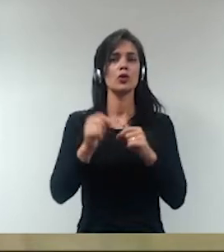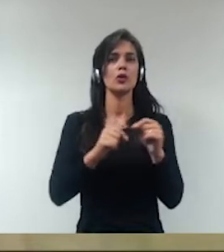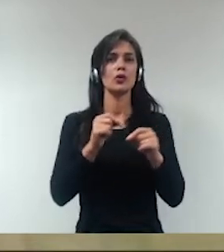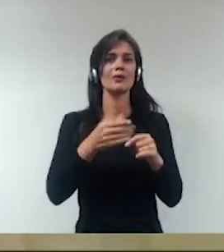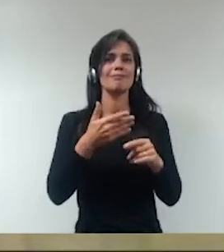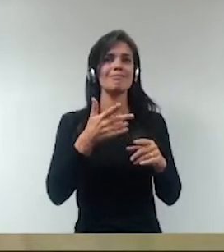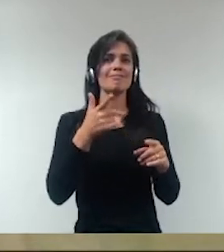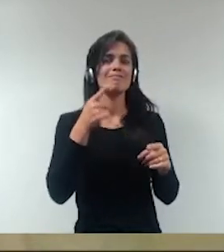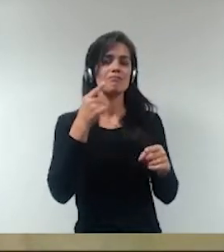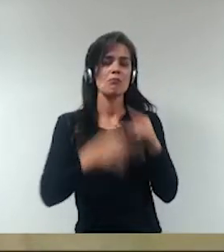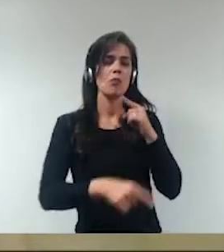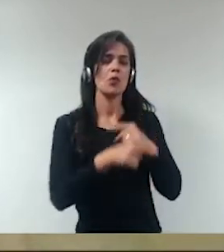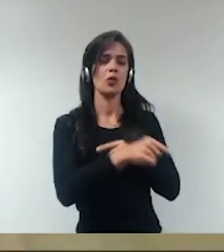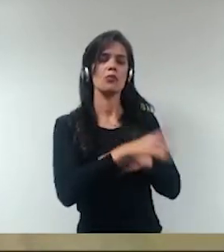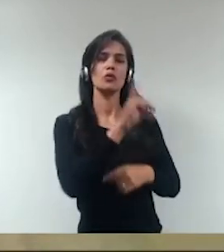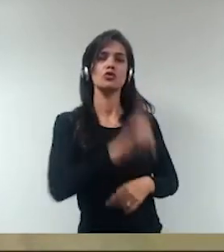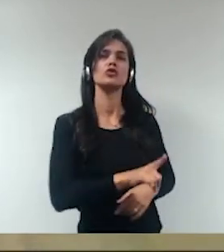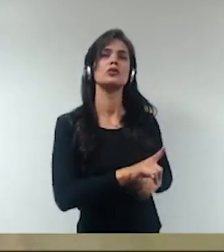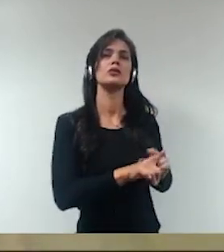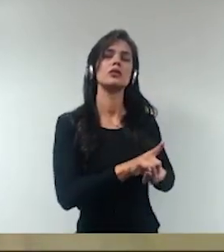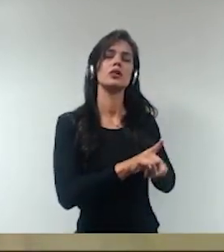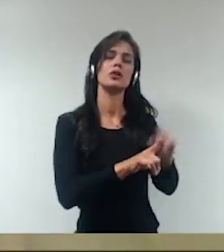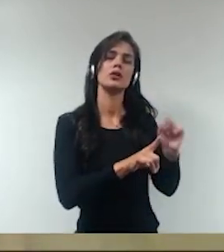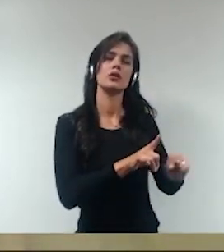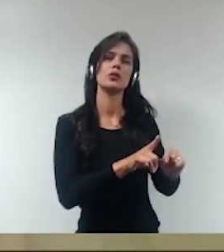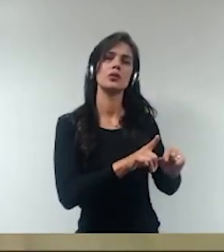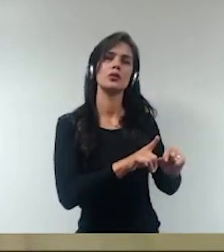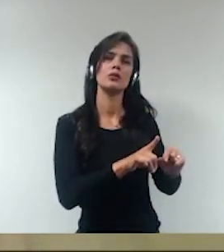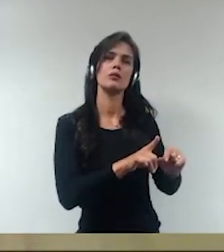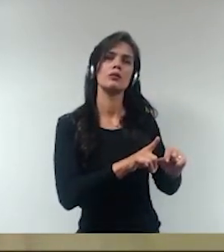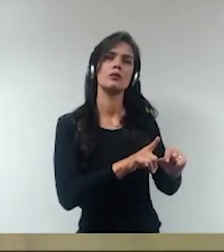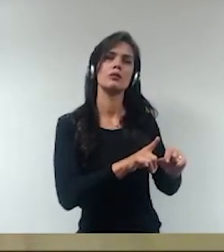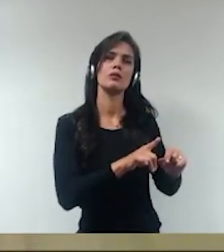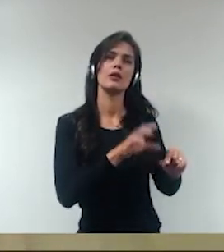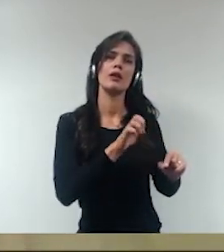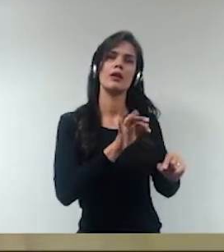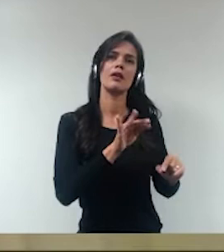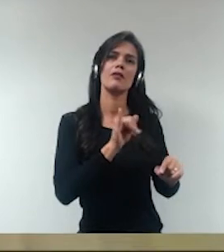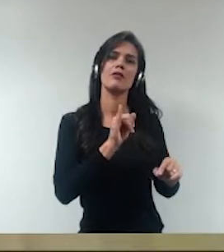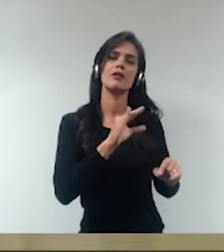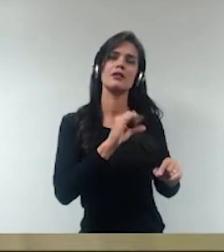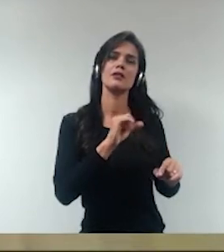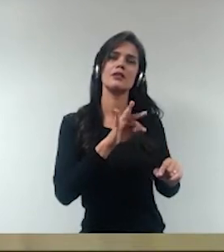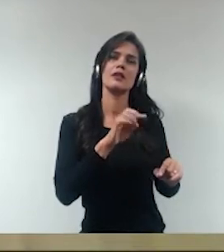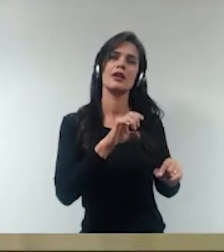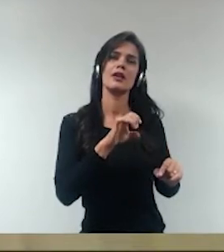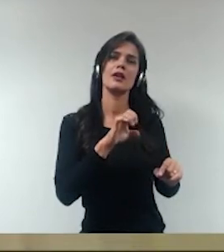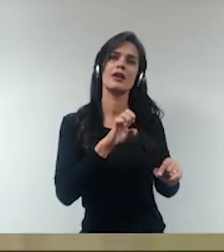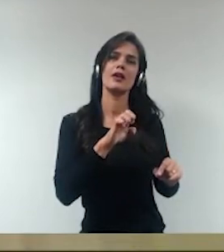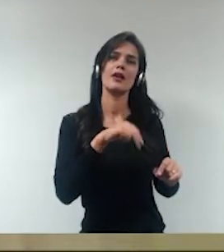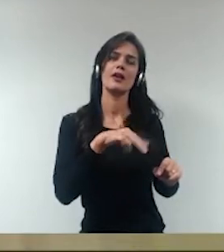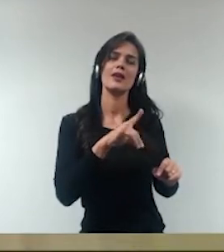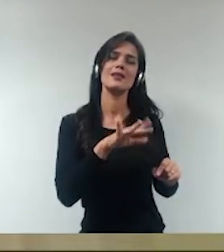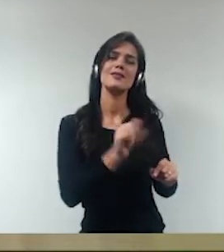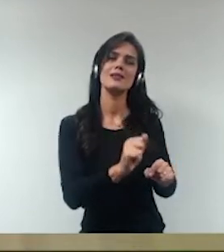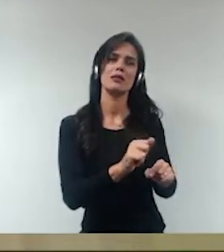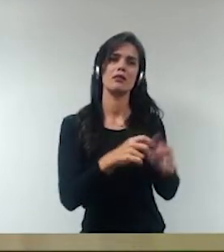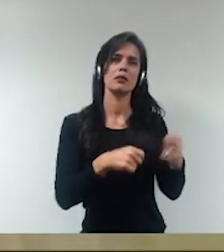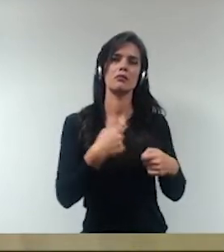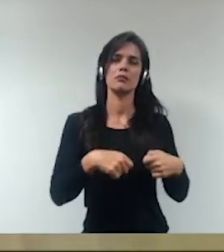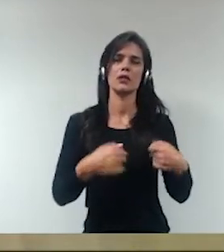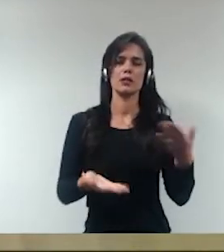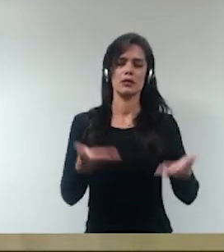princípio tão fundamental, quanto que é o princípio da eficiência administrativa, então, tem que haver esse balanceamento entre